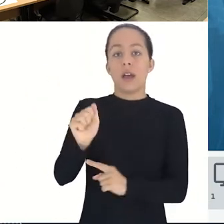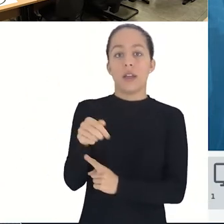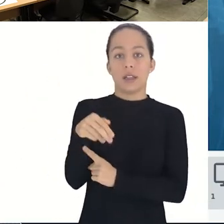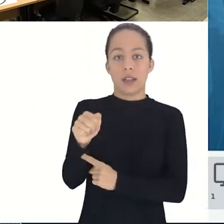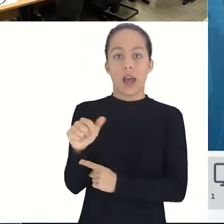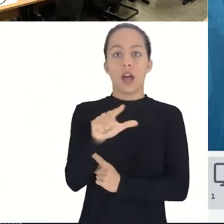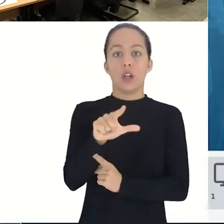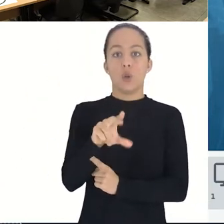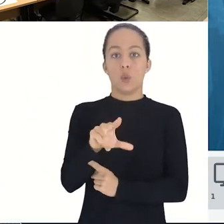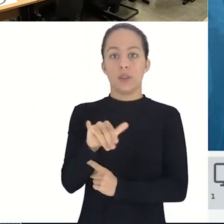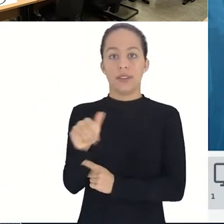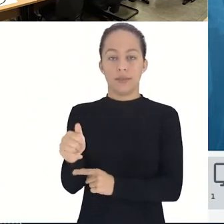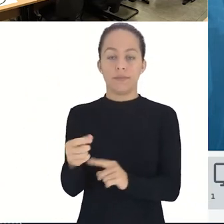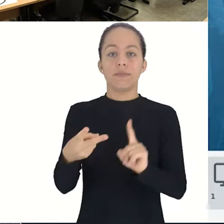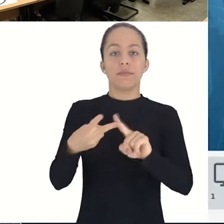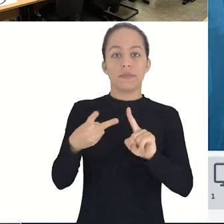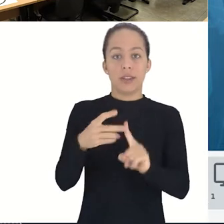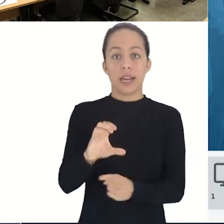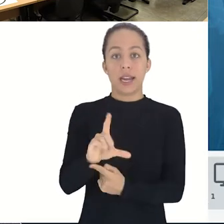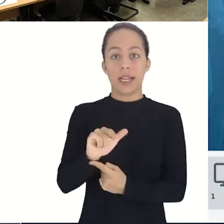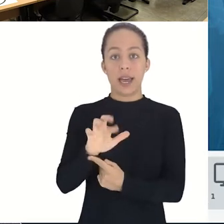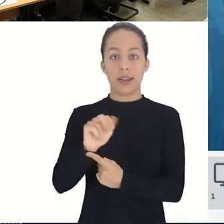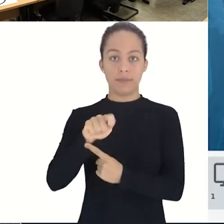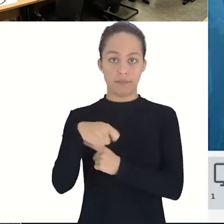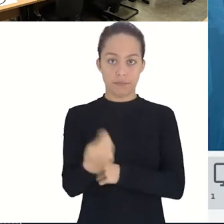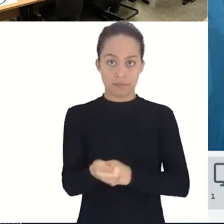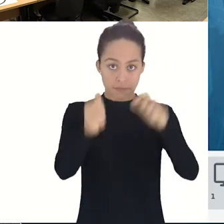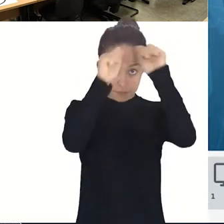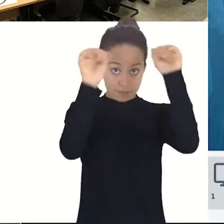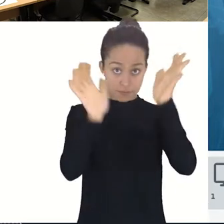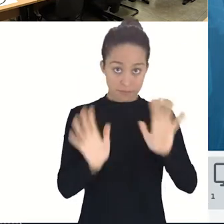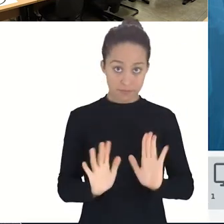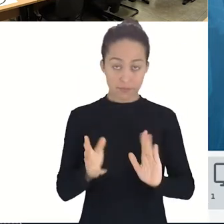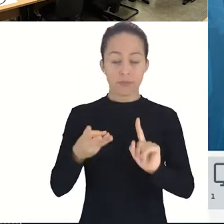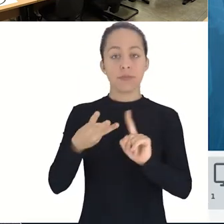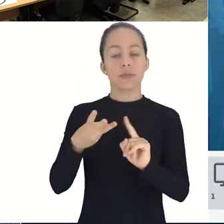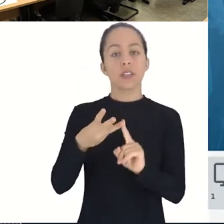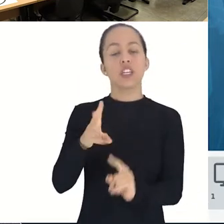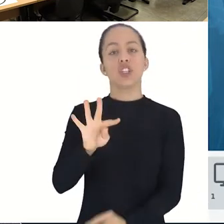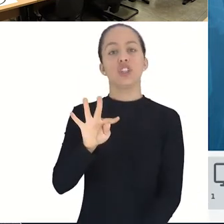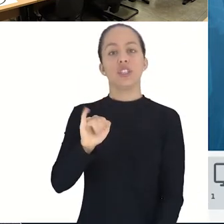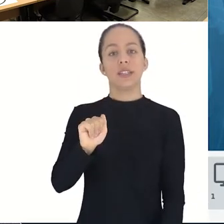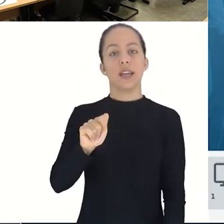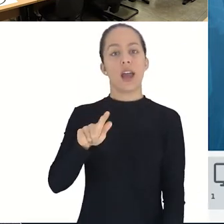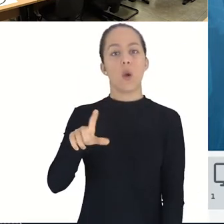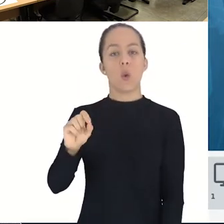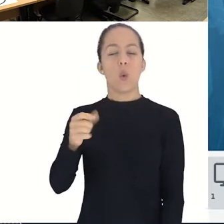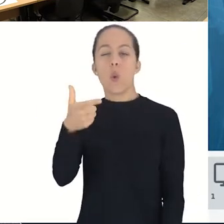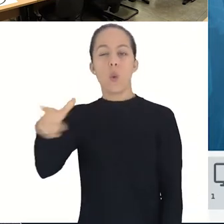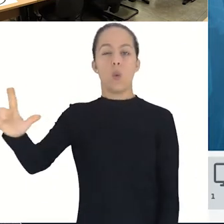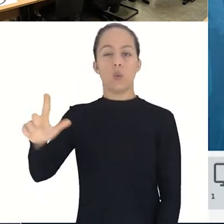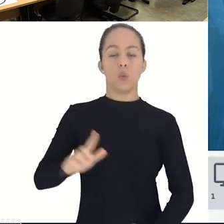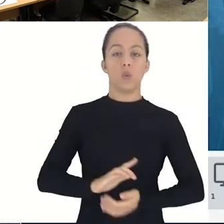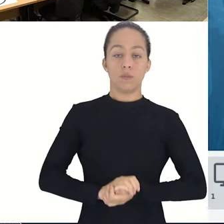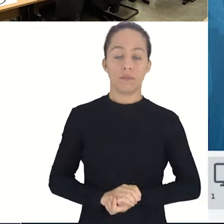Lúcia Saraiva Tebas, Clara Marques Bodarte, Tiago Teixeira Vieira.